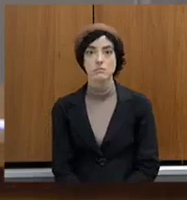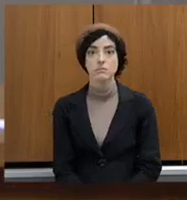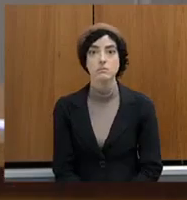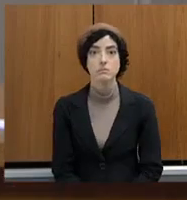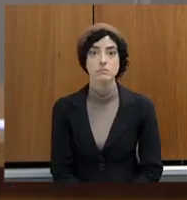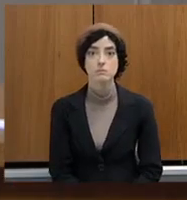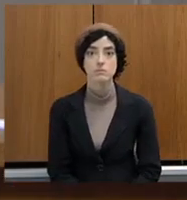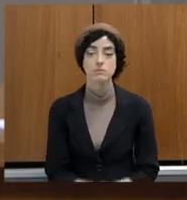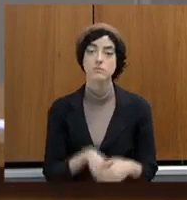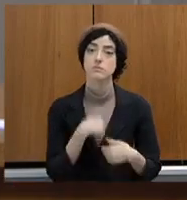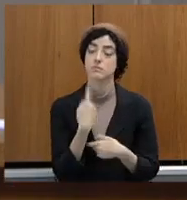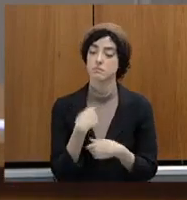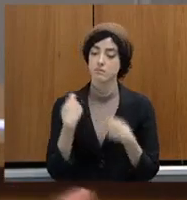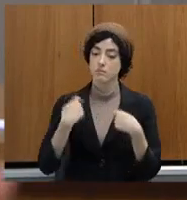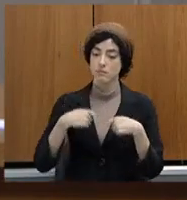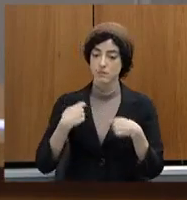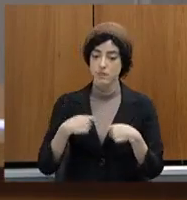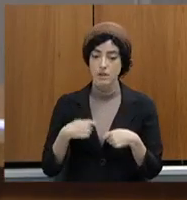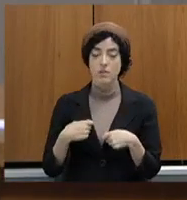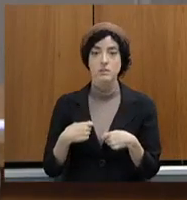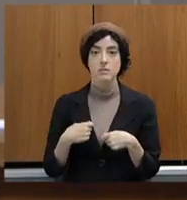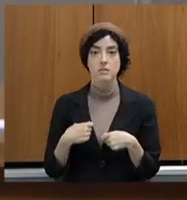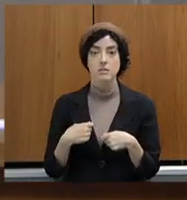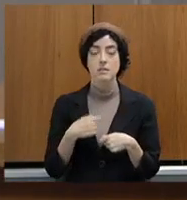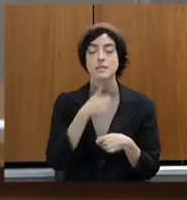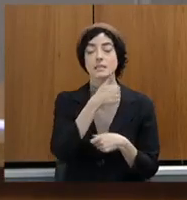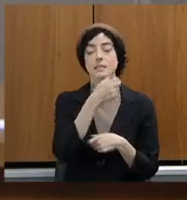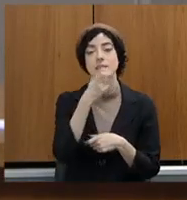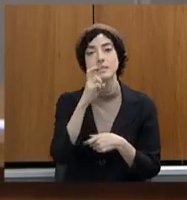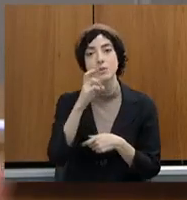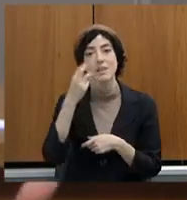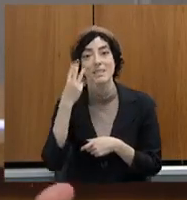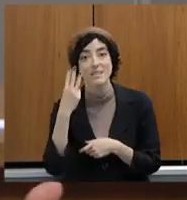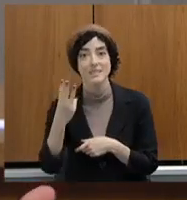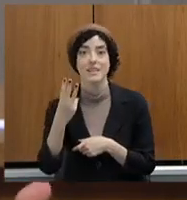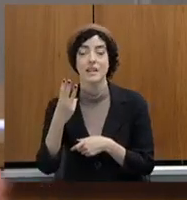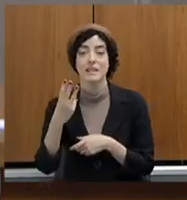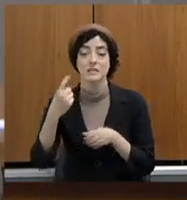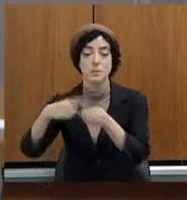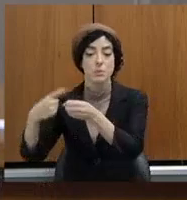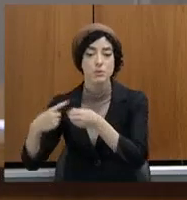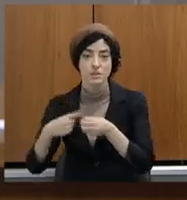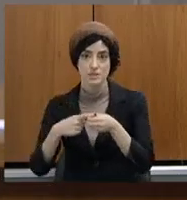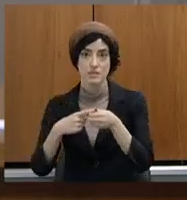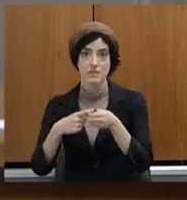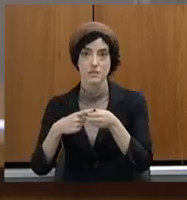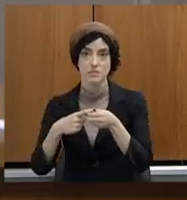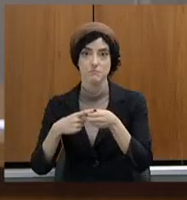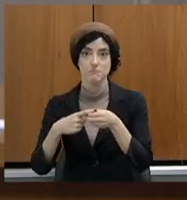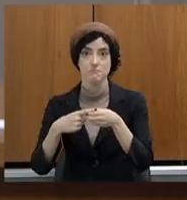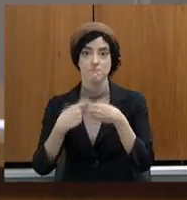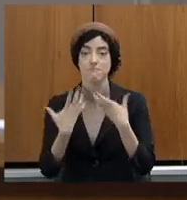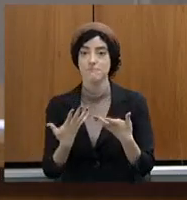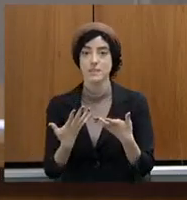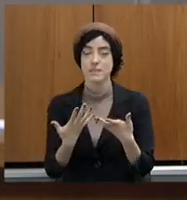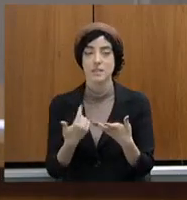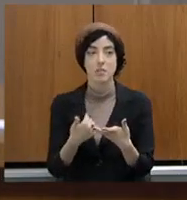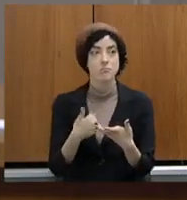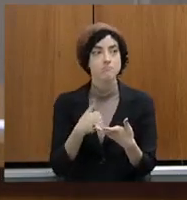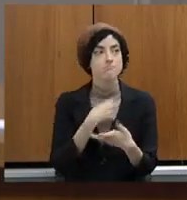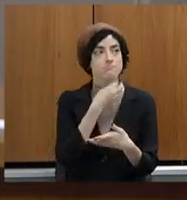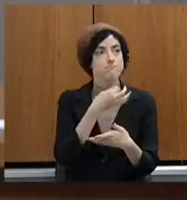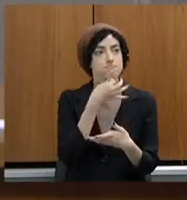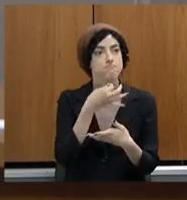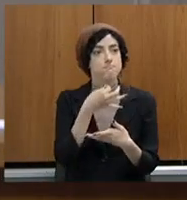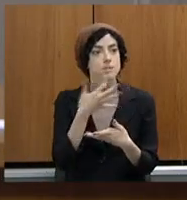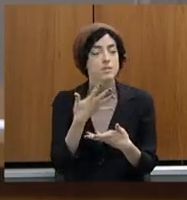853 municípios. Nem daqui a 100 anos, eu ouso dizer. E também